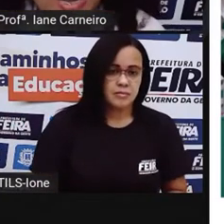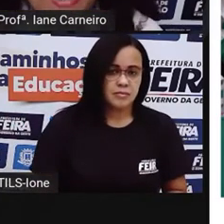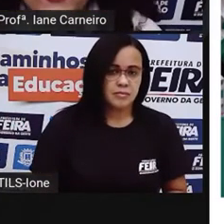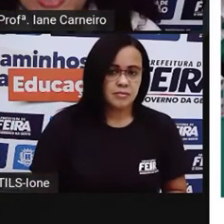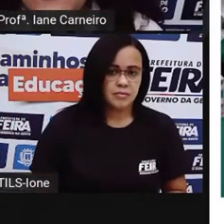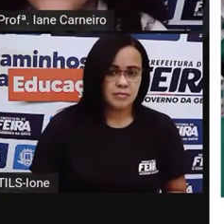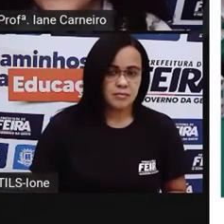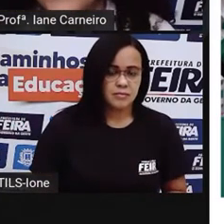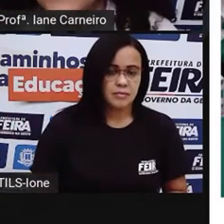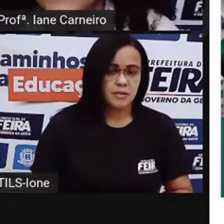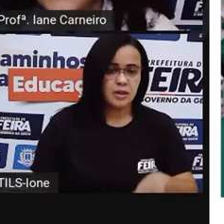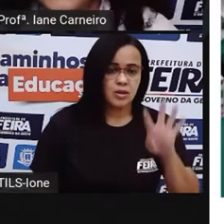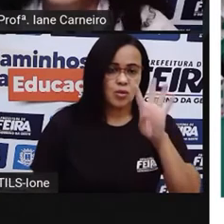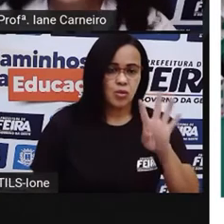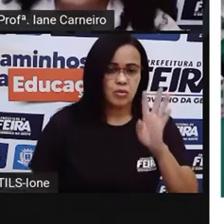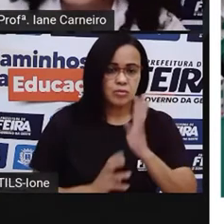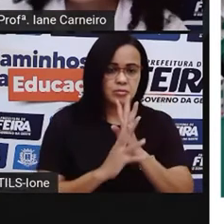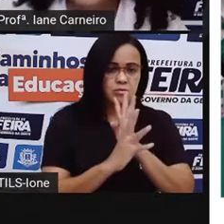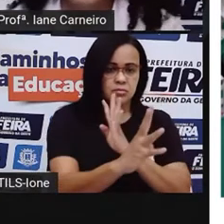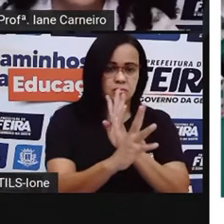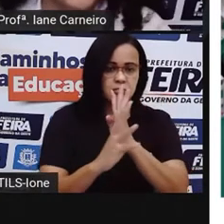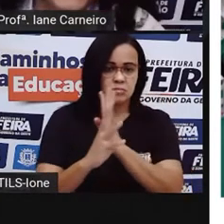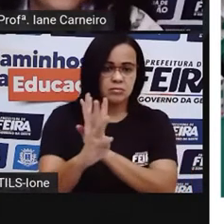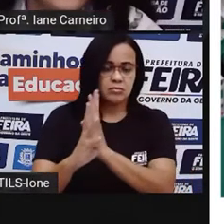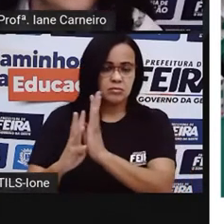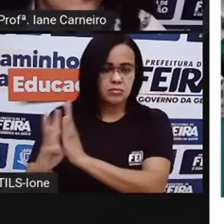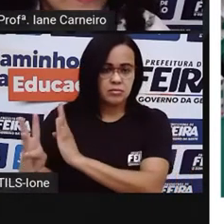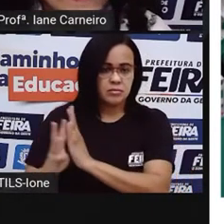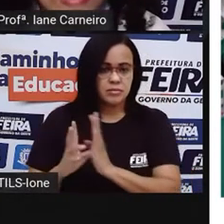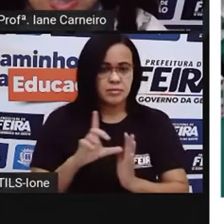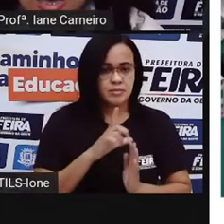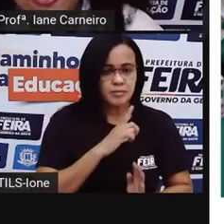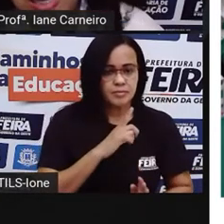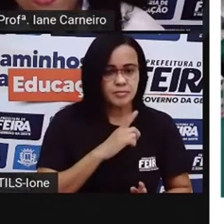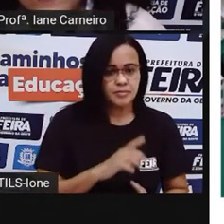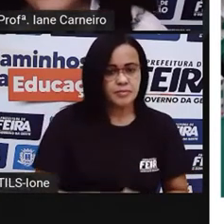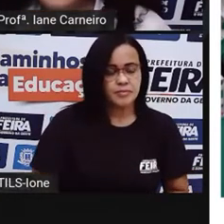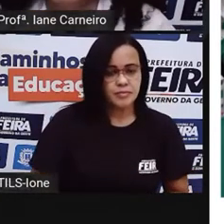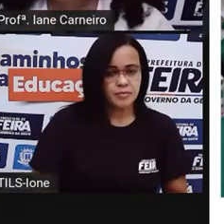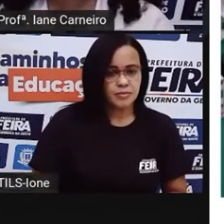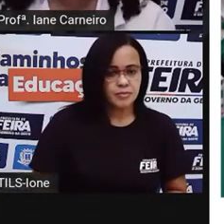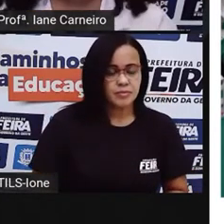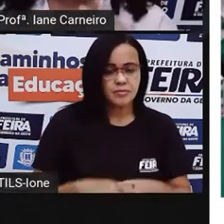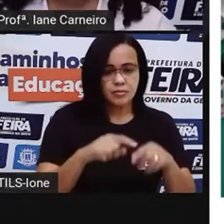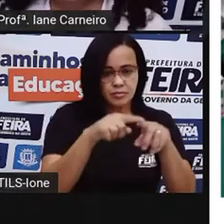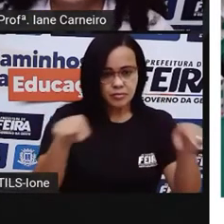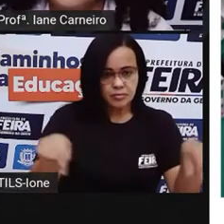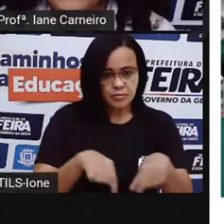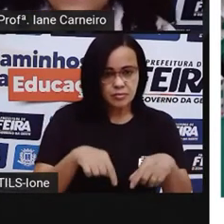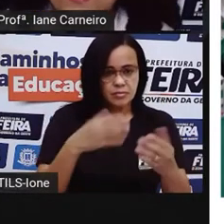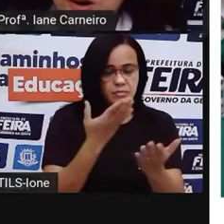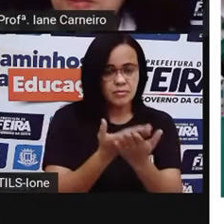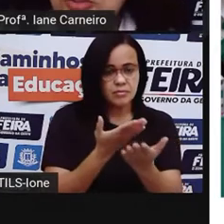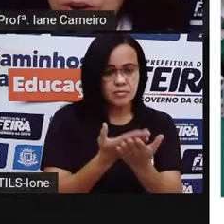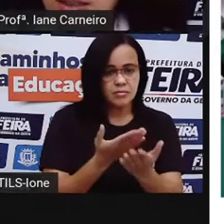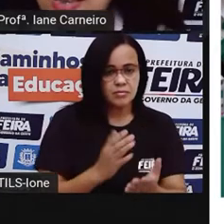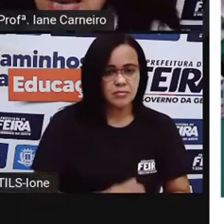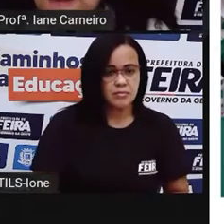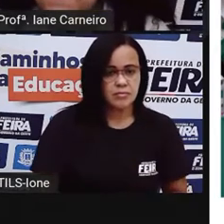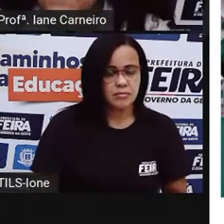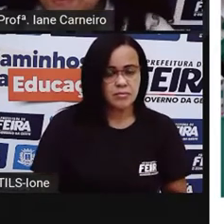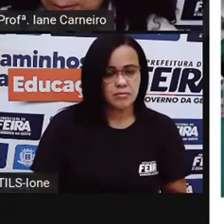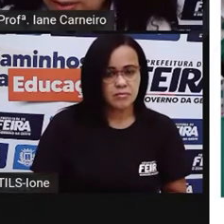fileiras, né? De criança. Então, essa é uma forma também de organizar a sala de aula. Mas será que só tem essas formas de